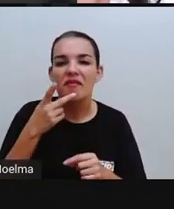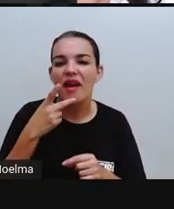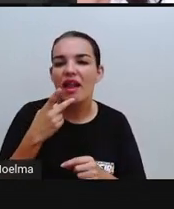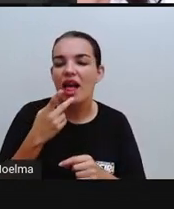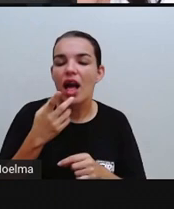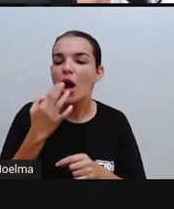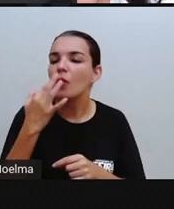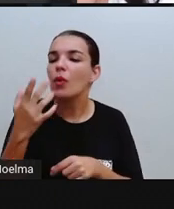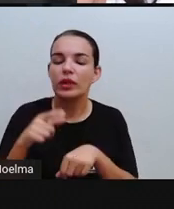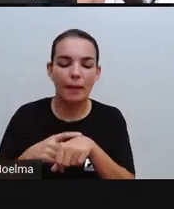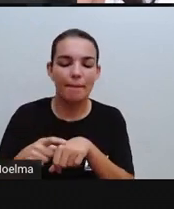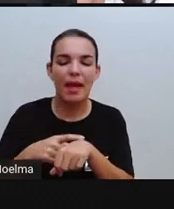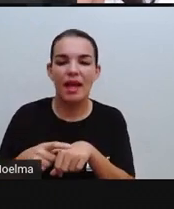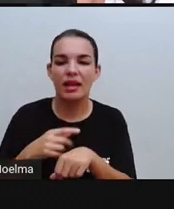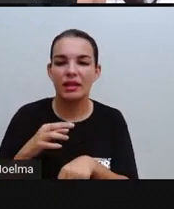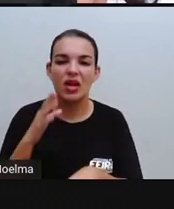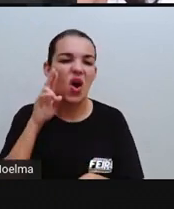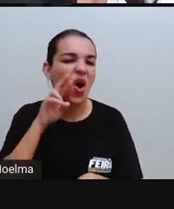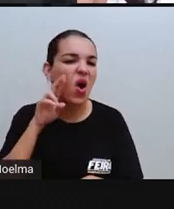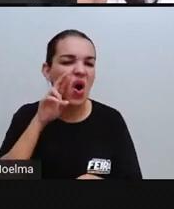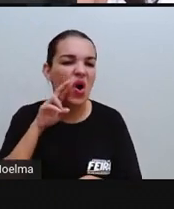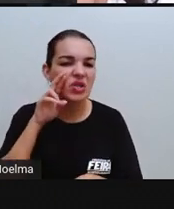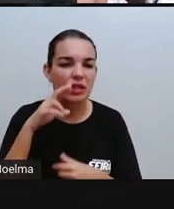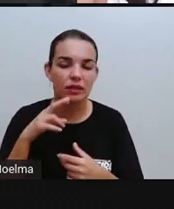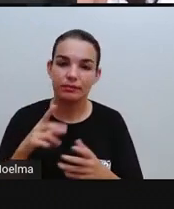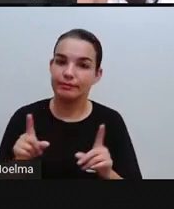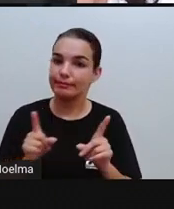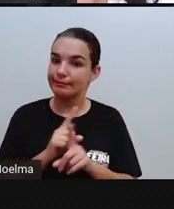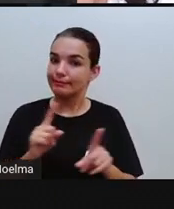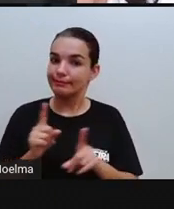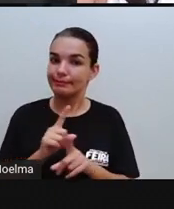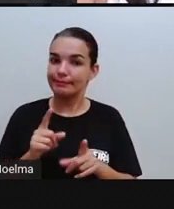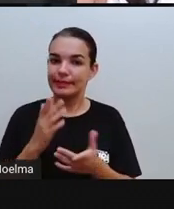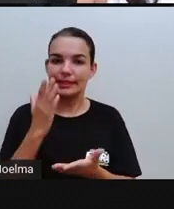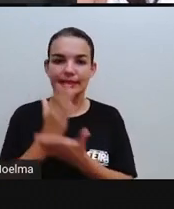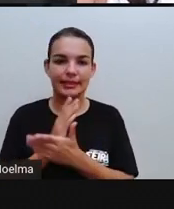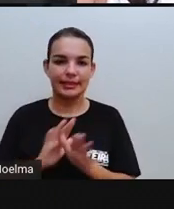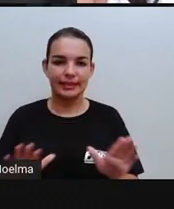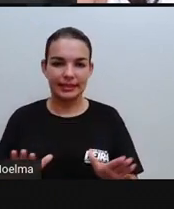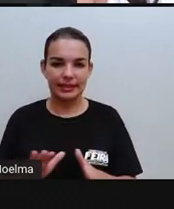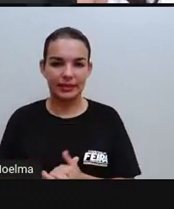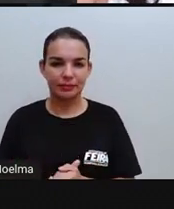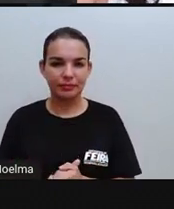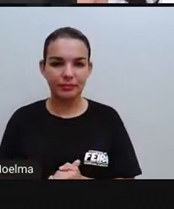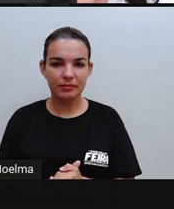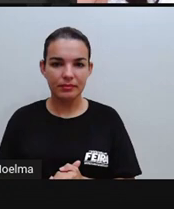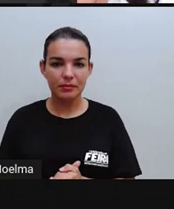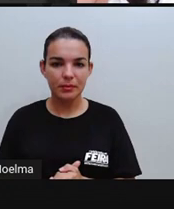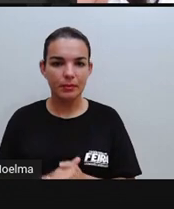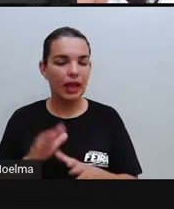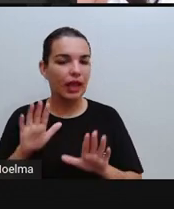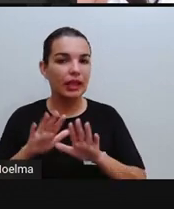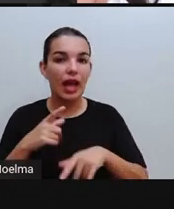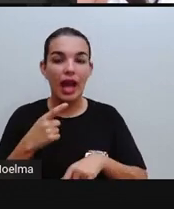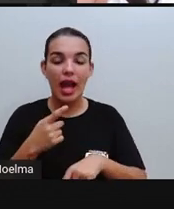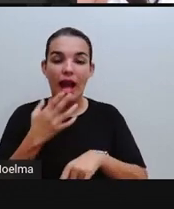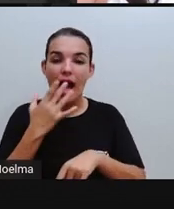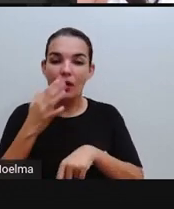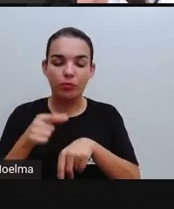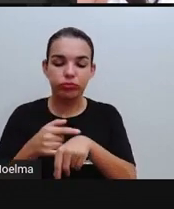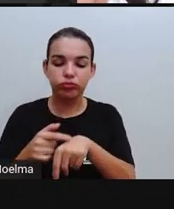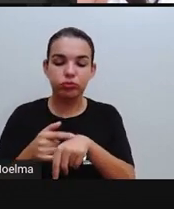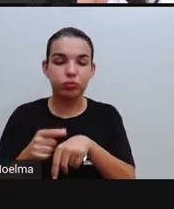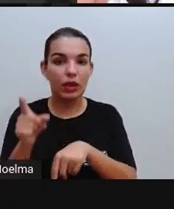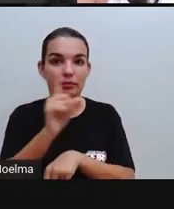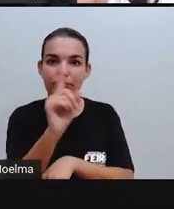costumam dizer, ou bege. No entanto, o tom não representa a pele de toda a